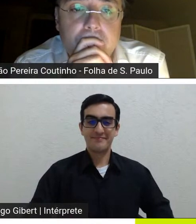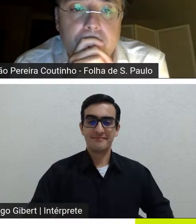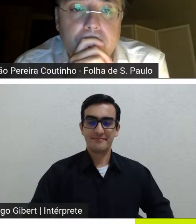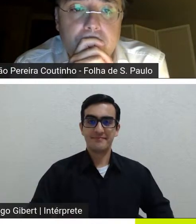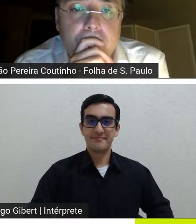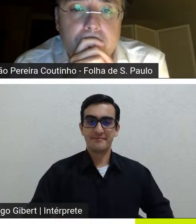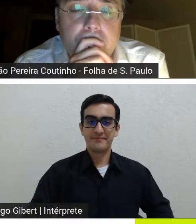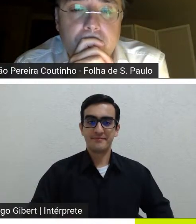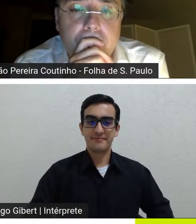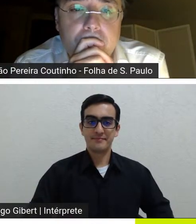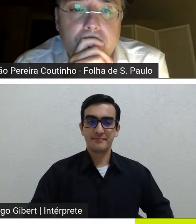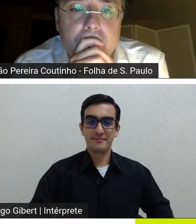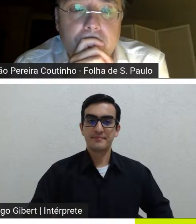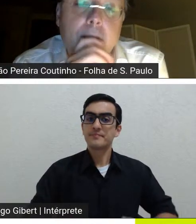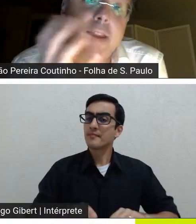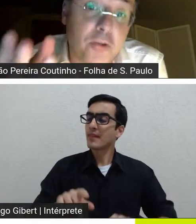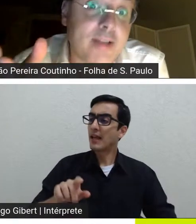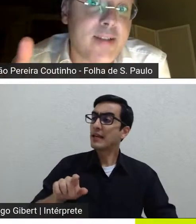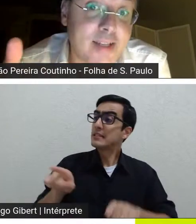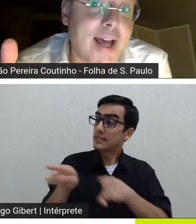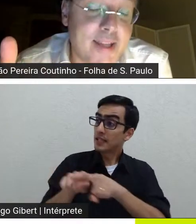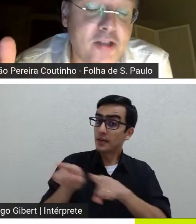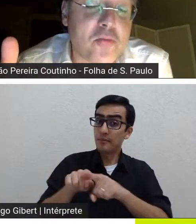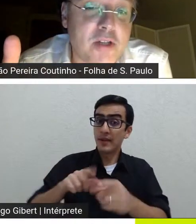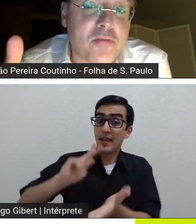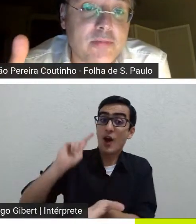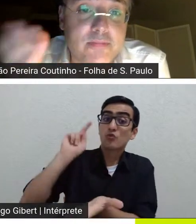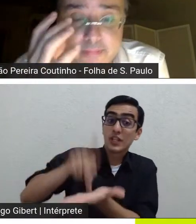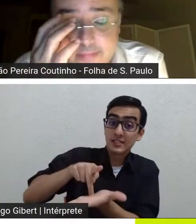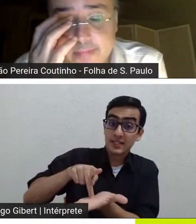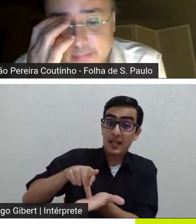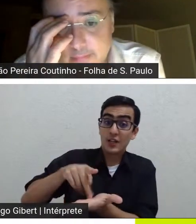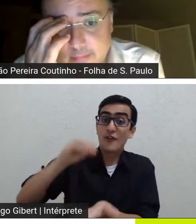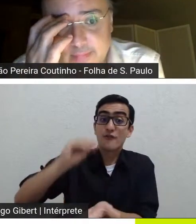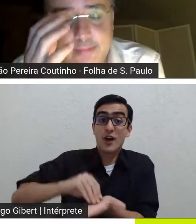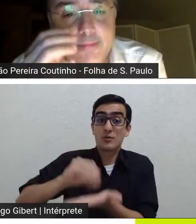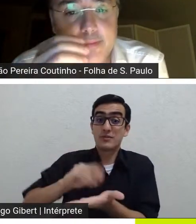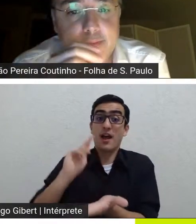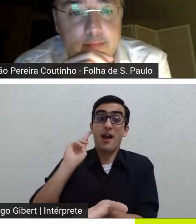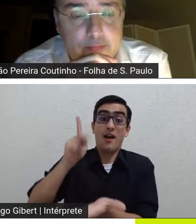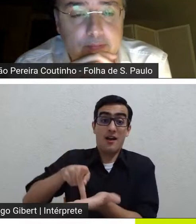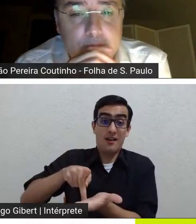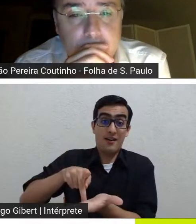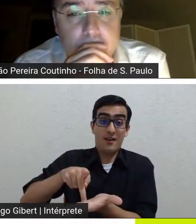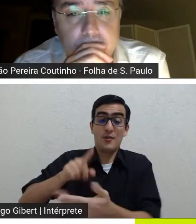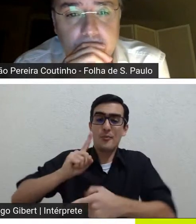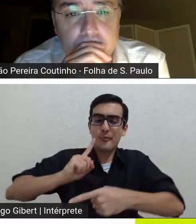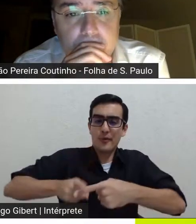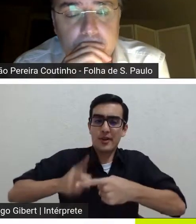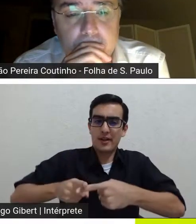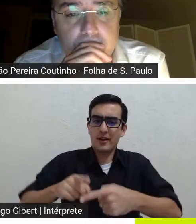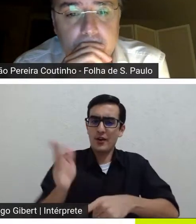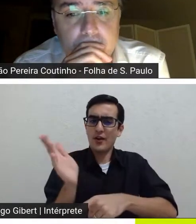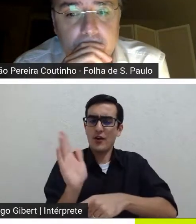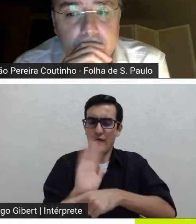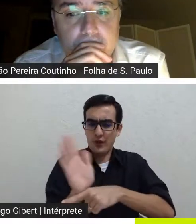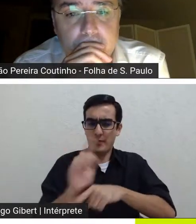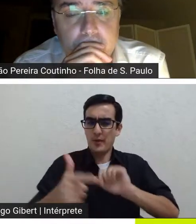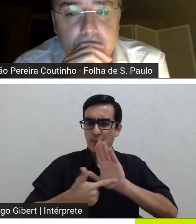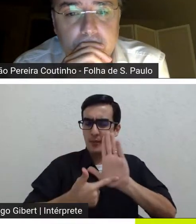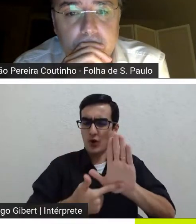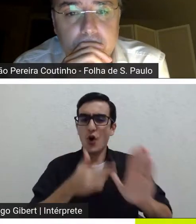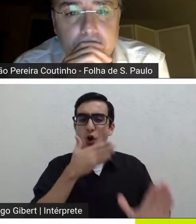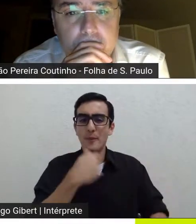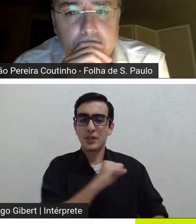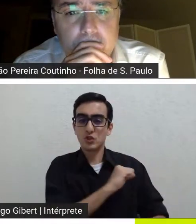e da autenticidade né e da autenticidade é isso mesmo da autenticidade né porque tem um momento que o sogro dele fala ah você vai